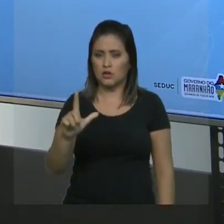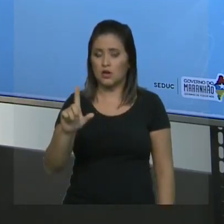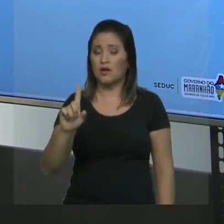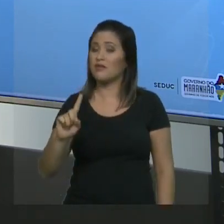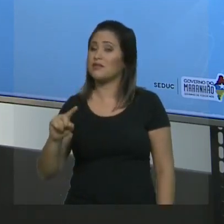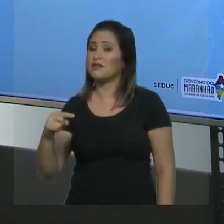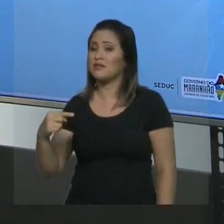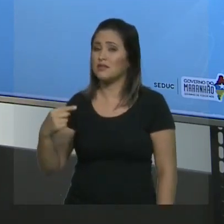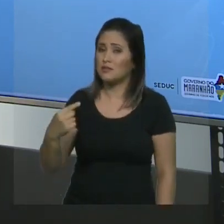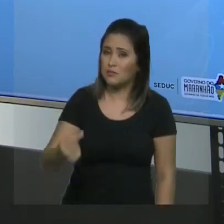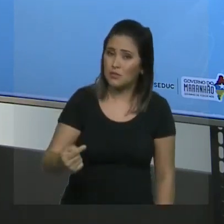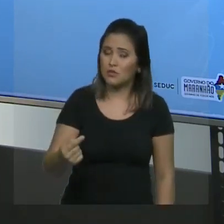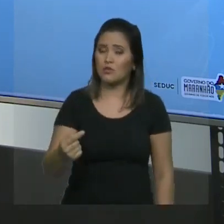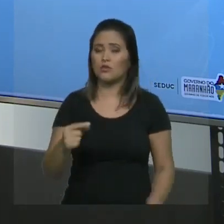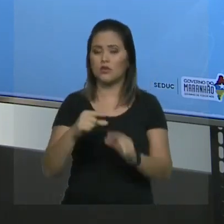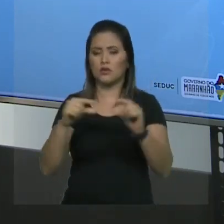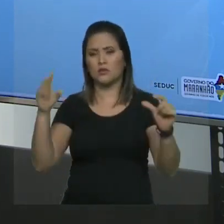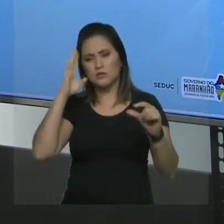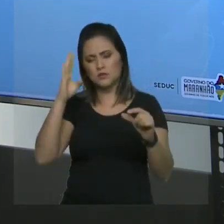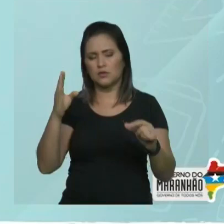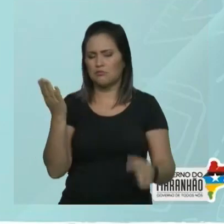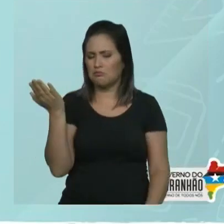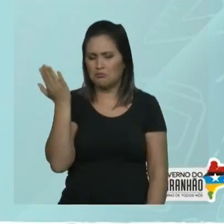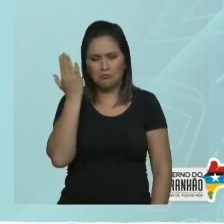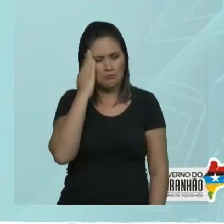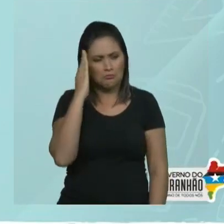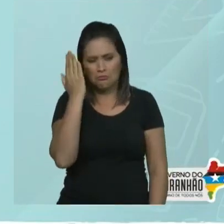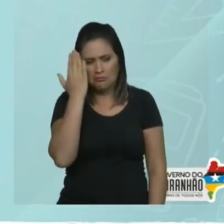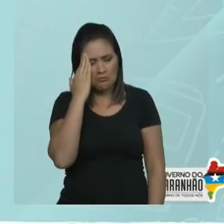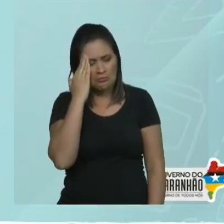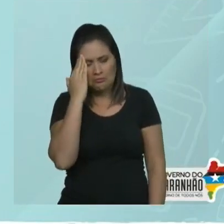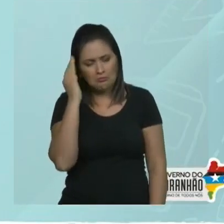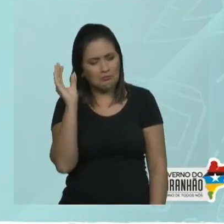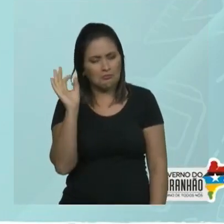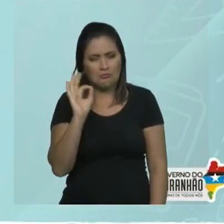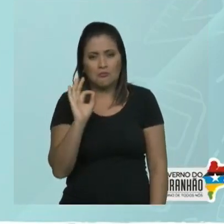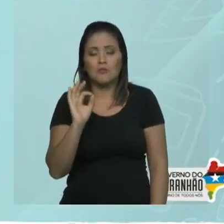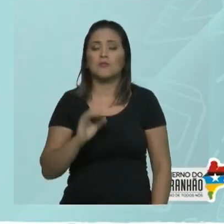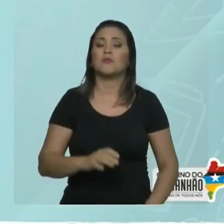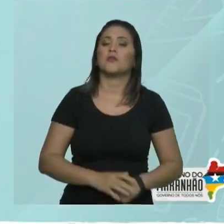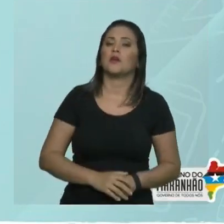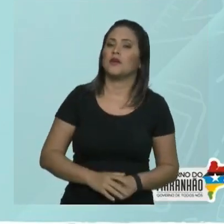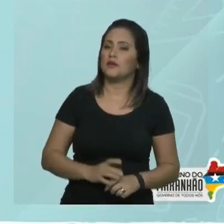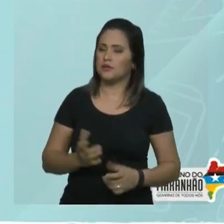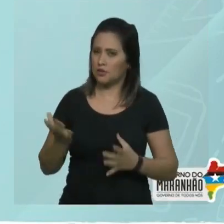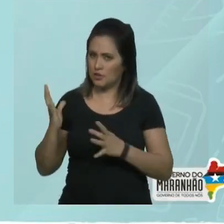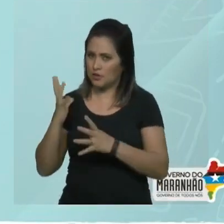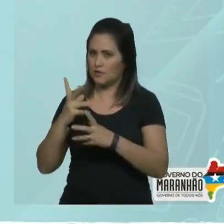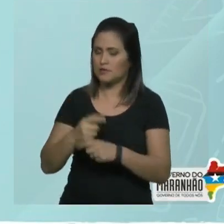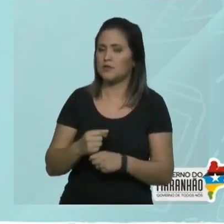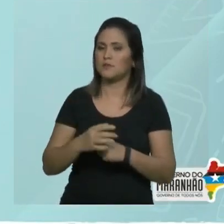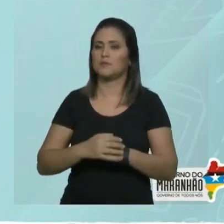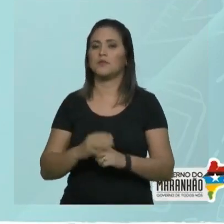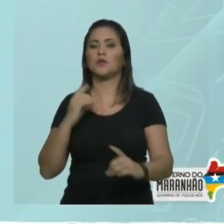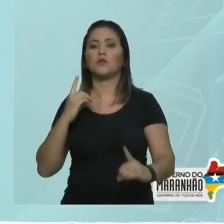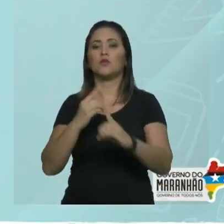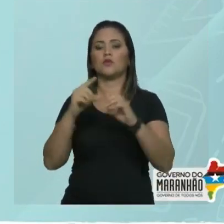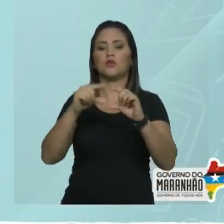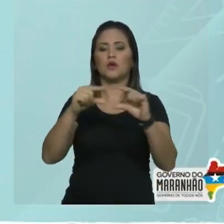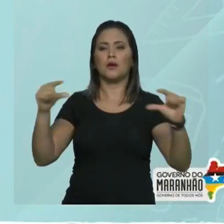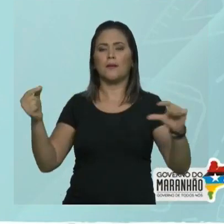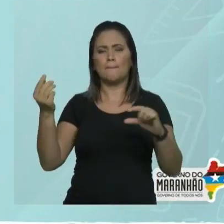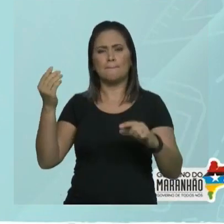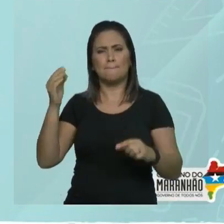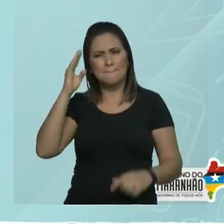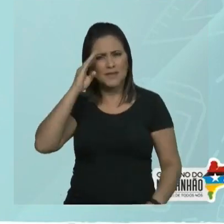principal. Não entendi, professor. Vamos recapitular? Na hora que você acha a cadeia principal e numera, para dar o